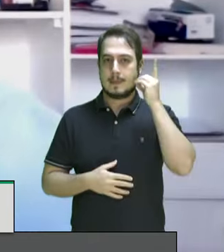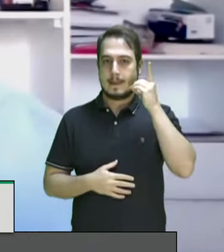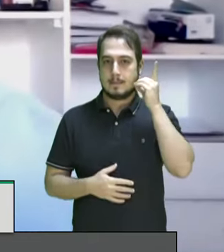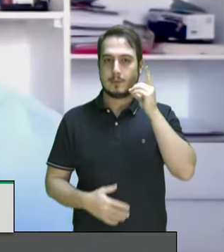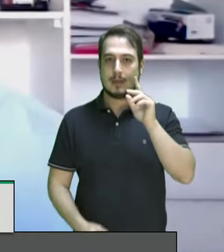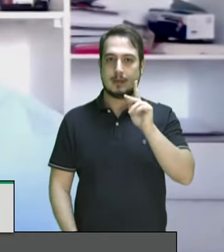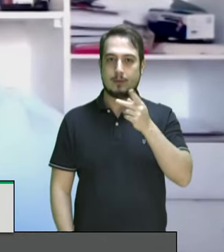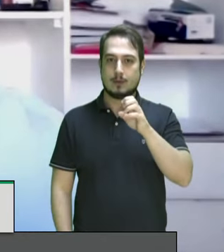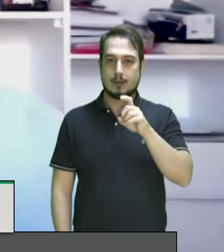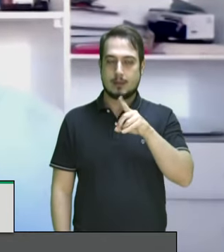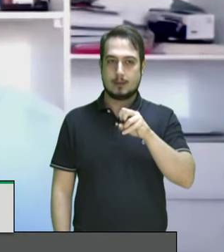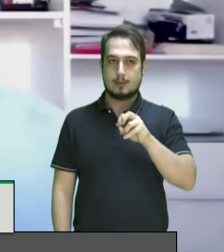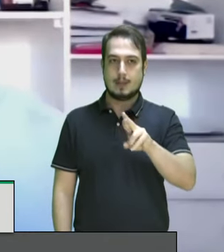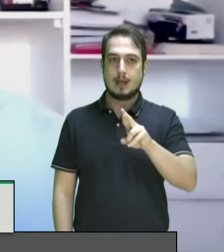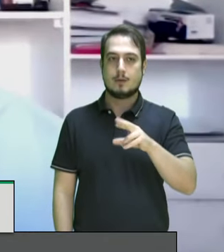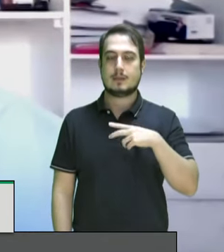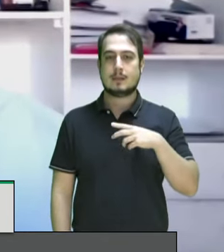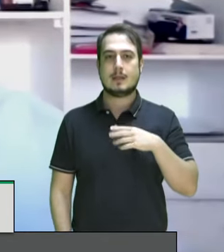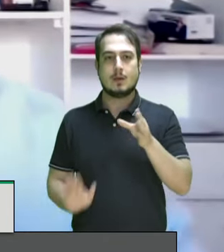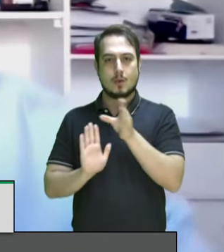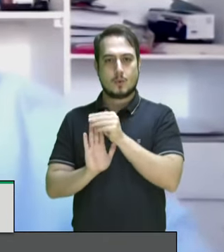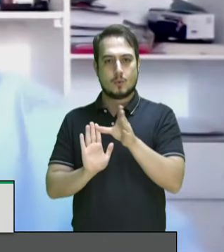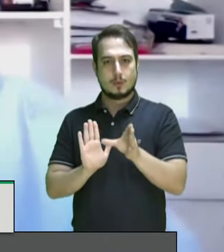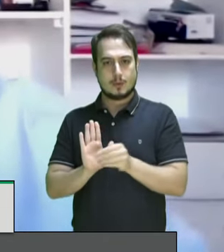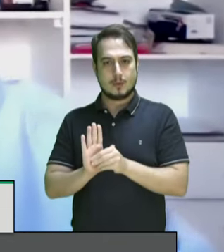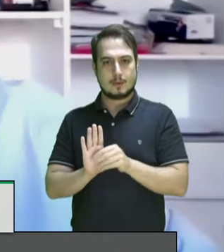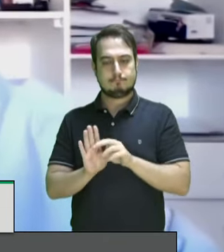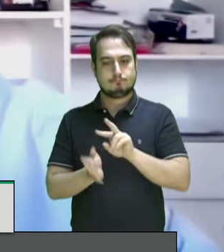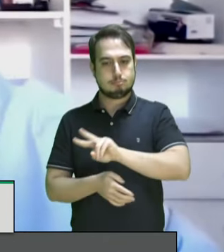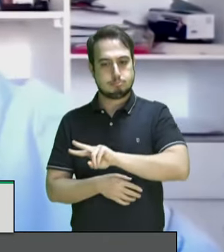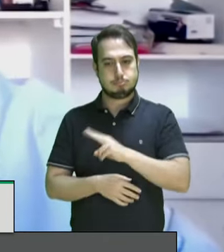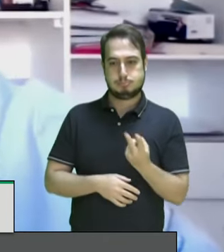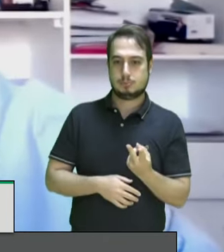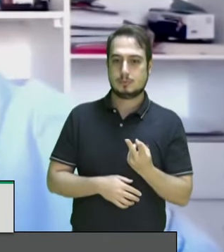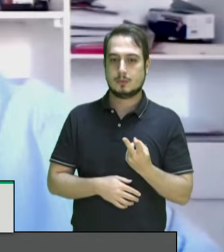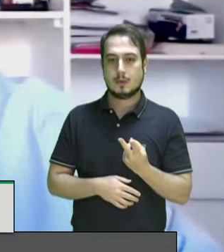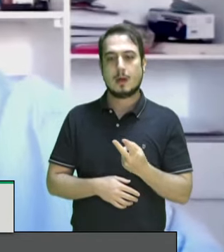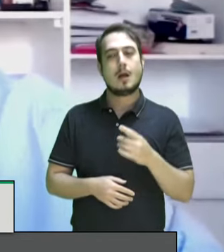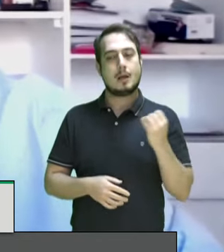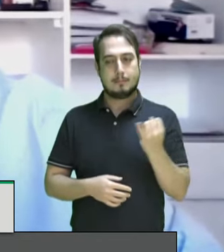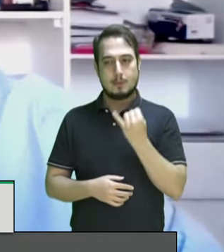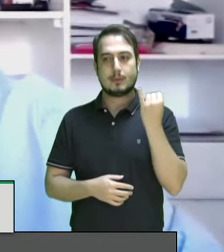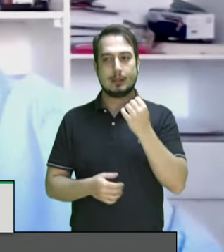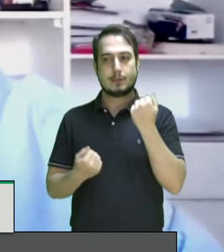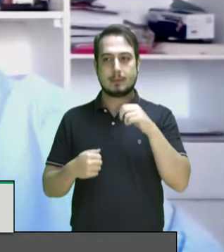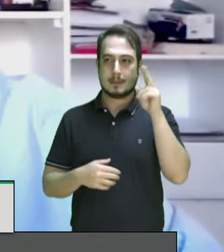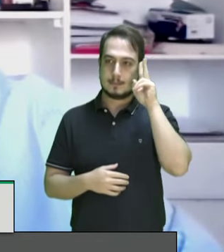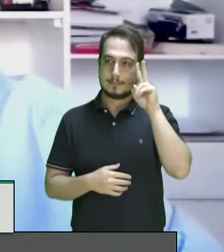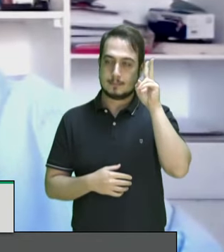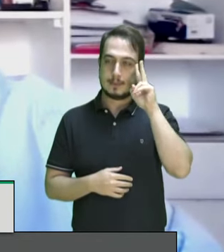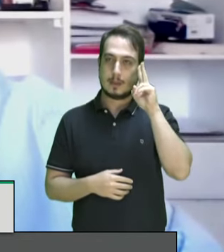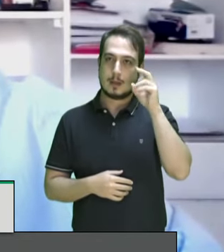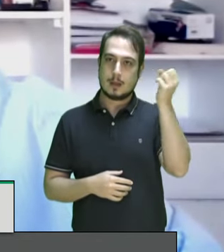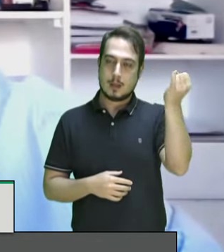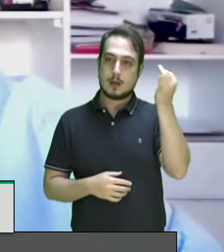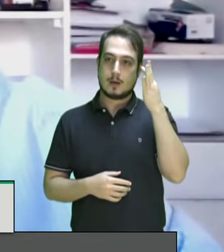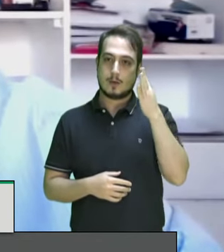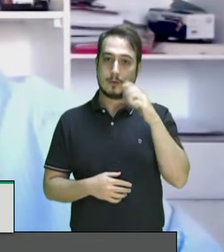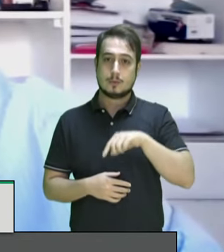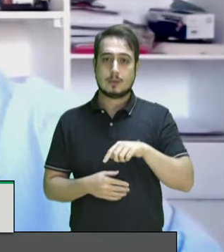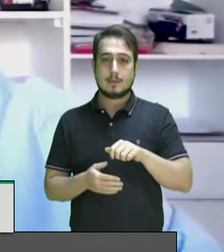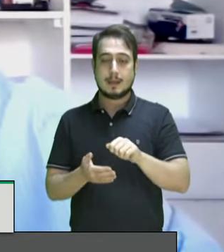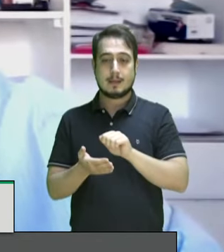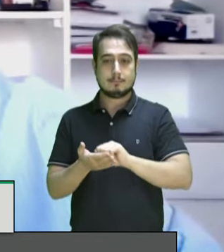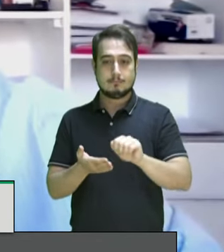aqui um conteúdo fundamental, estabelece um contraditório muito importante à luz inclusive das